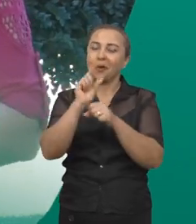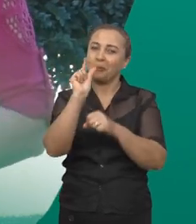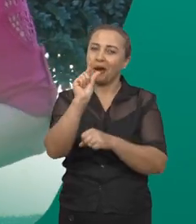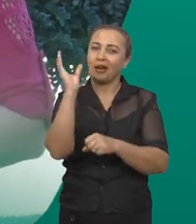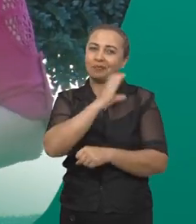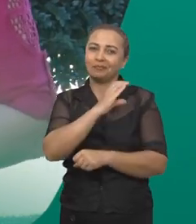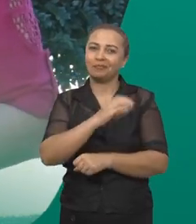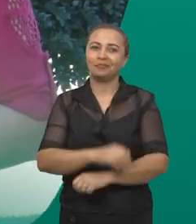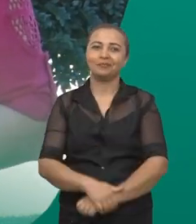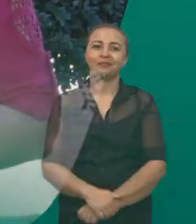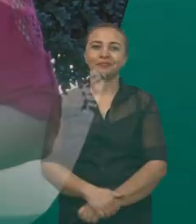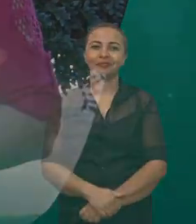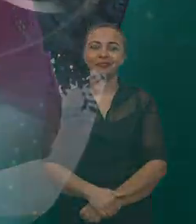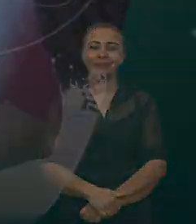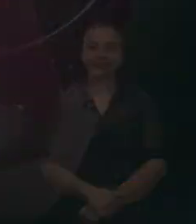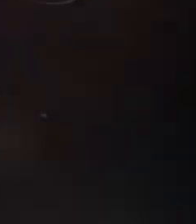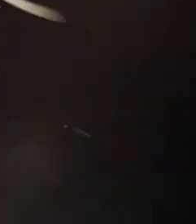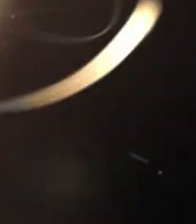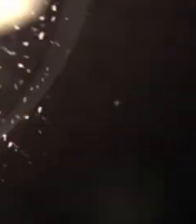A gente volta já já.